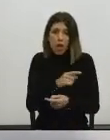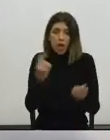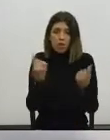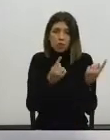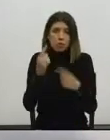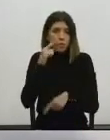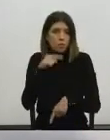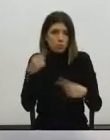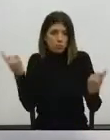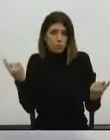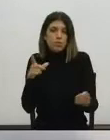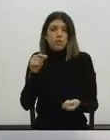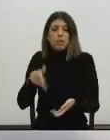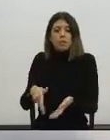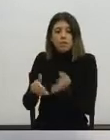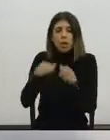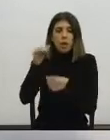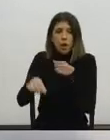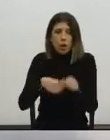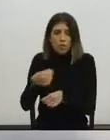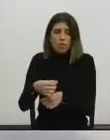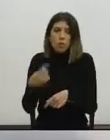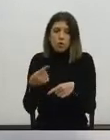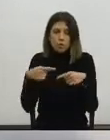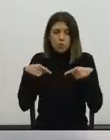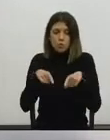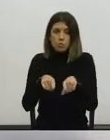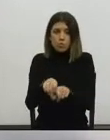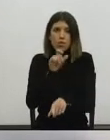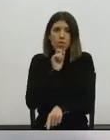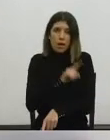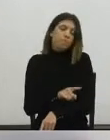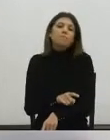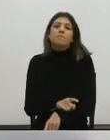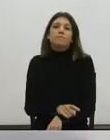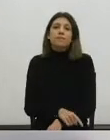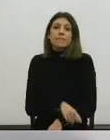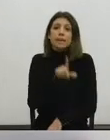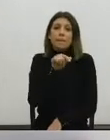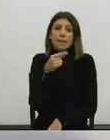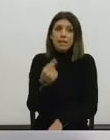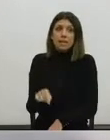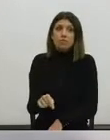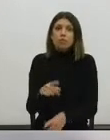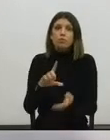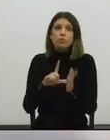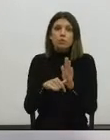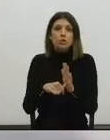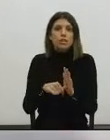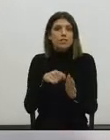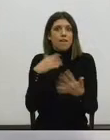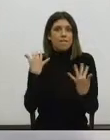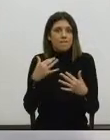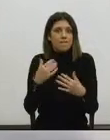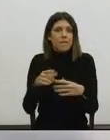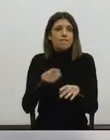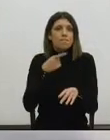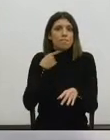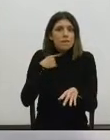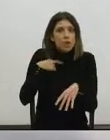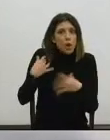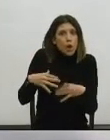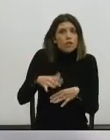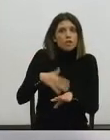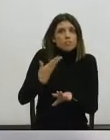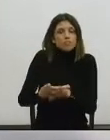transporte público e a ciclovia conviverem perfeitamente. Temos projetos mais ambiciosos nos quais deveríamos pensar